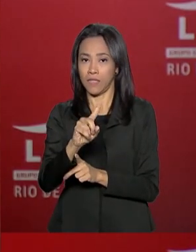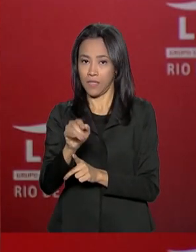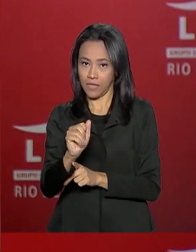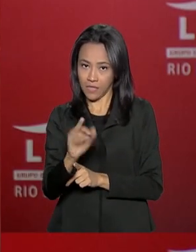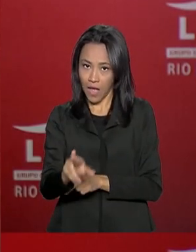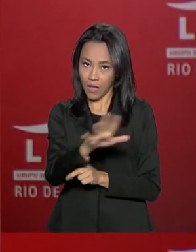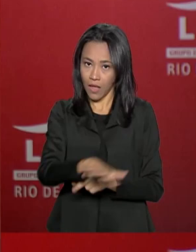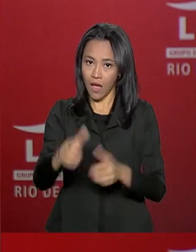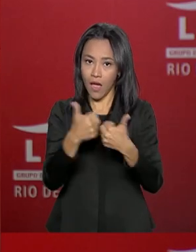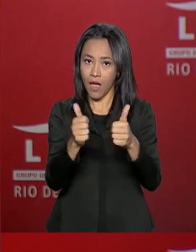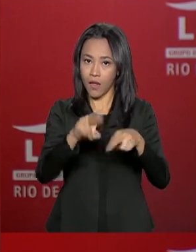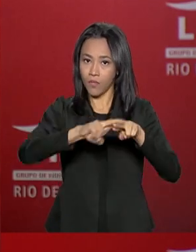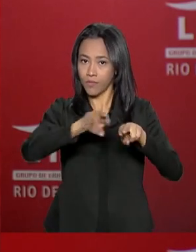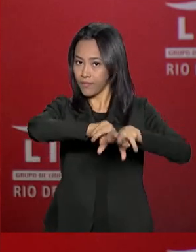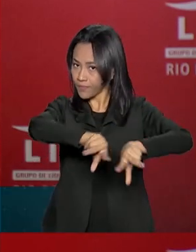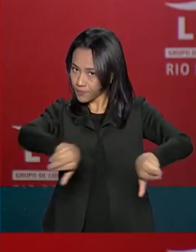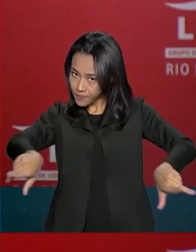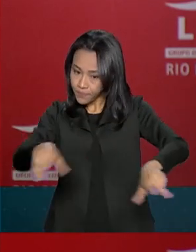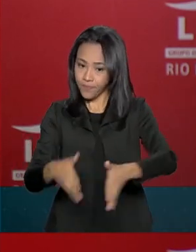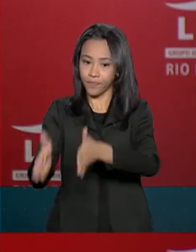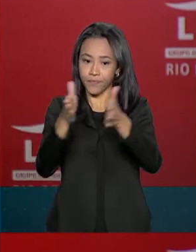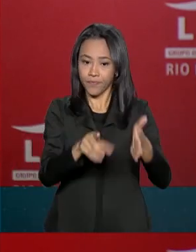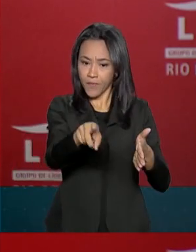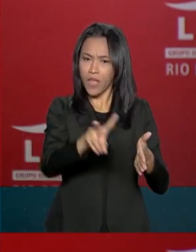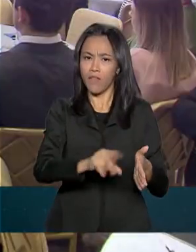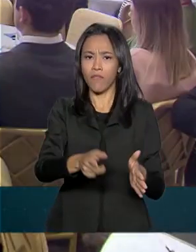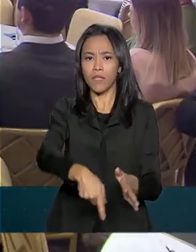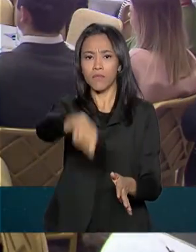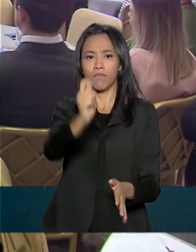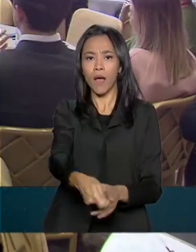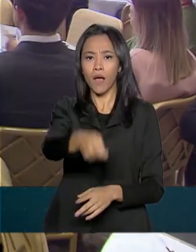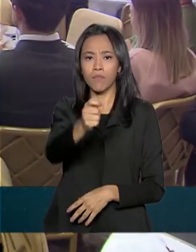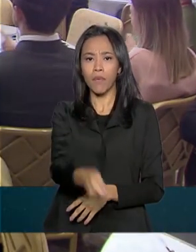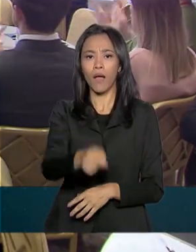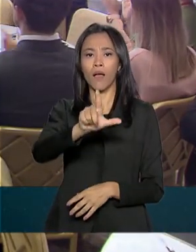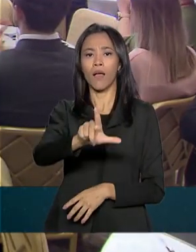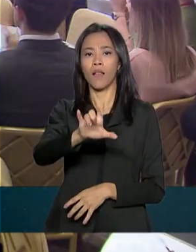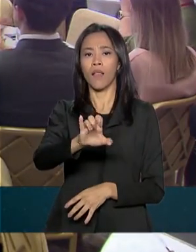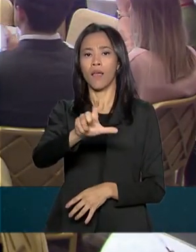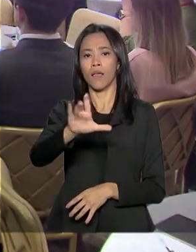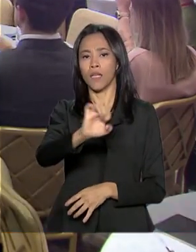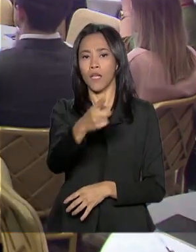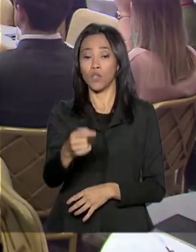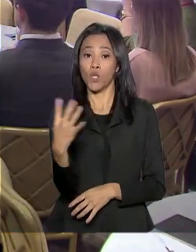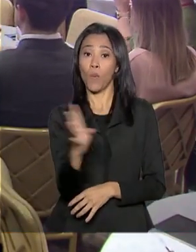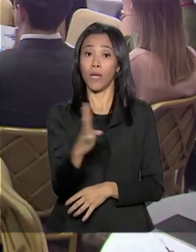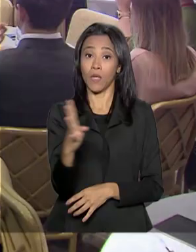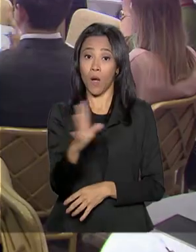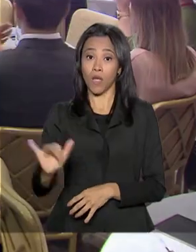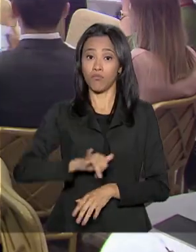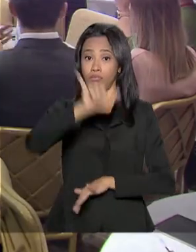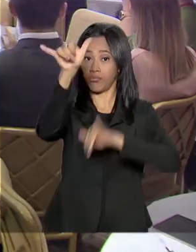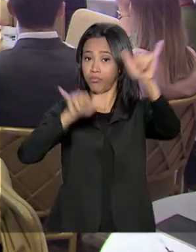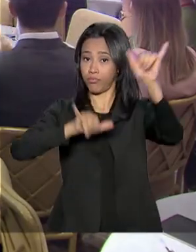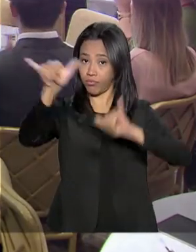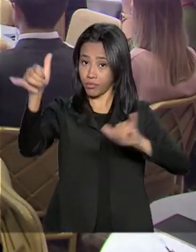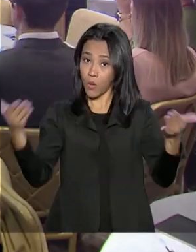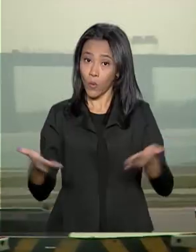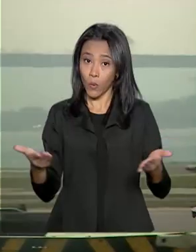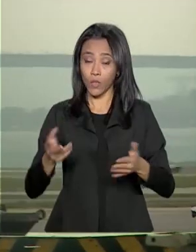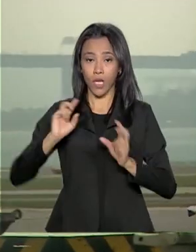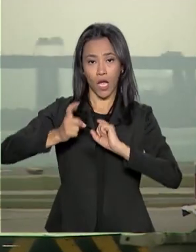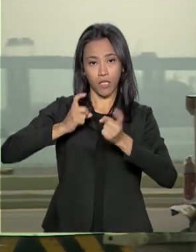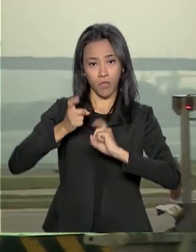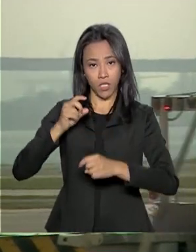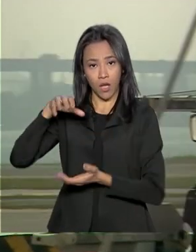ministro disse que o governo pretende fazer leilões de concessão de 44 aeroportos, hoje administrados pela Infraero,